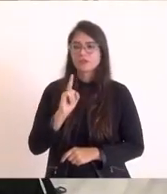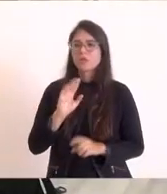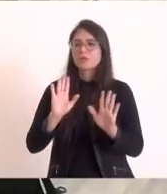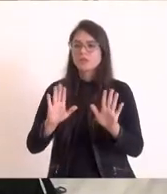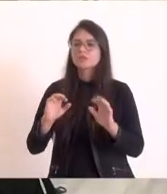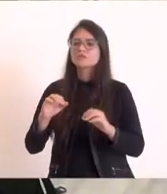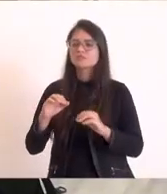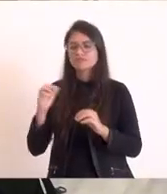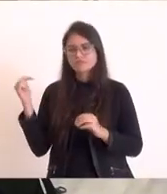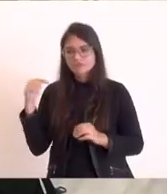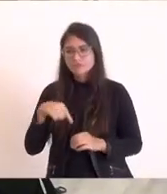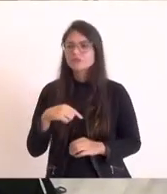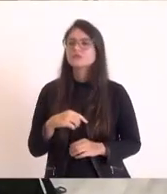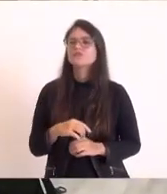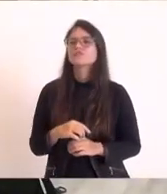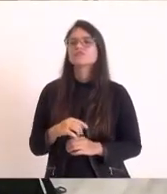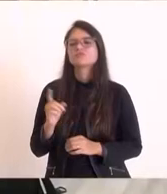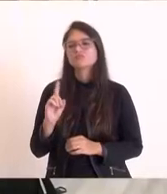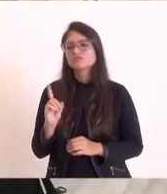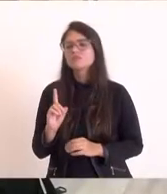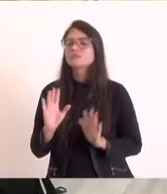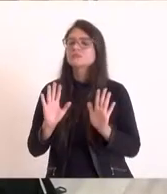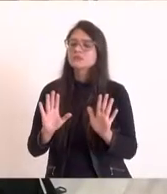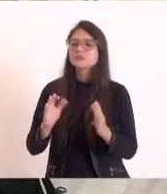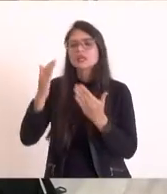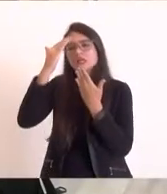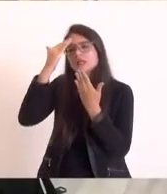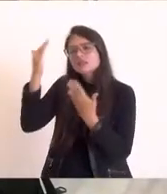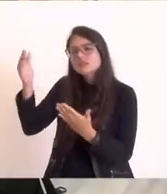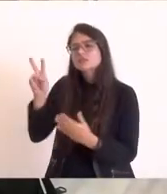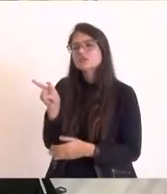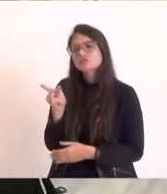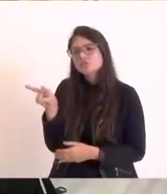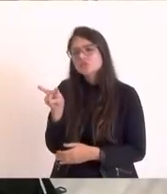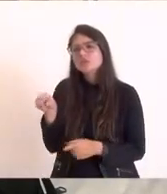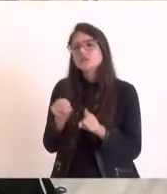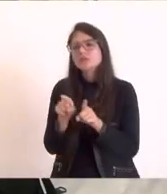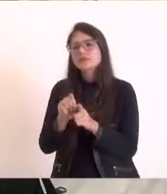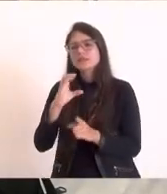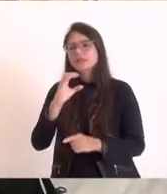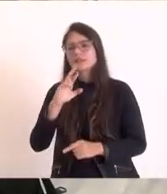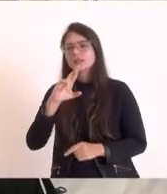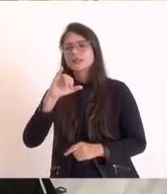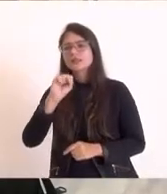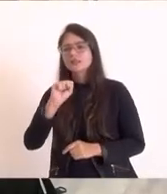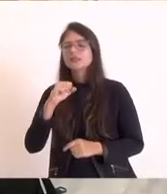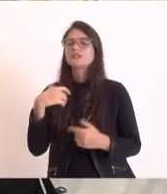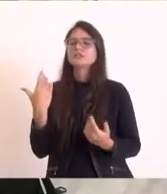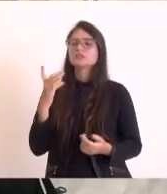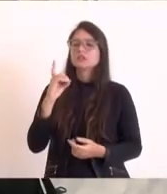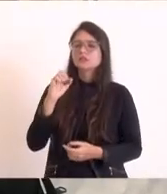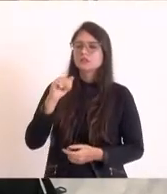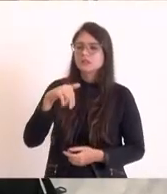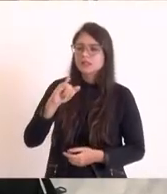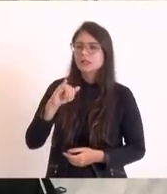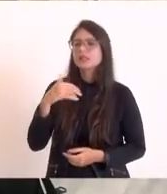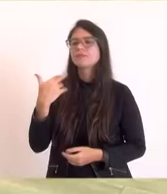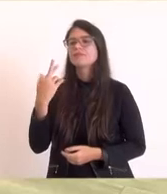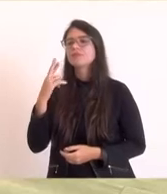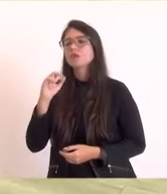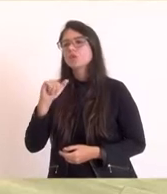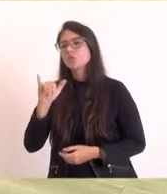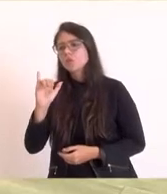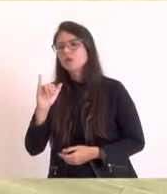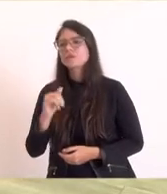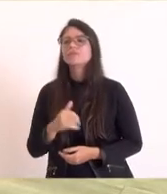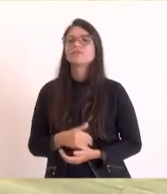cerimonial agradecer especialmente aqui a nossa Cris Laranjeira Dani Scholl o Rui nosso muito obrigado